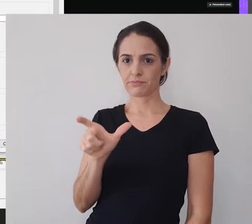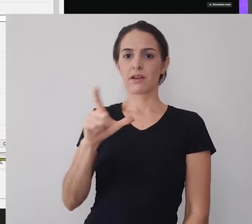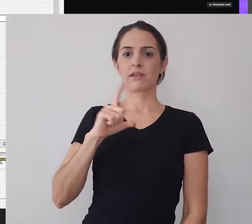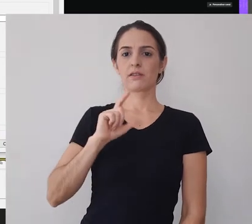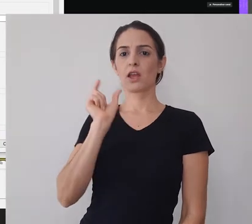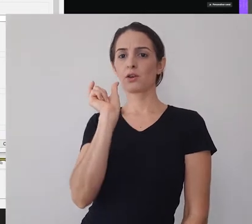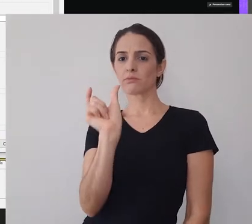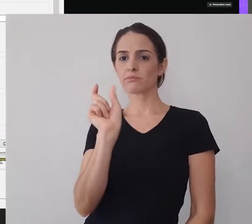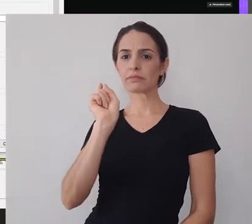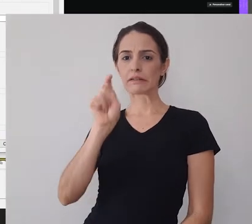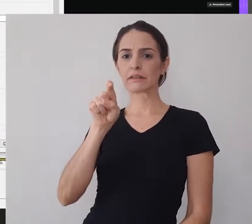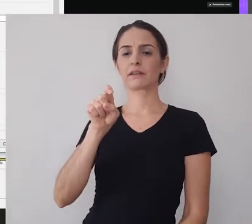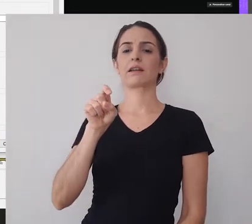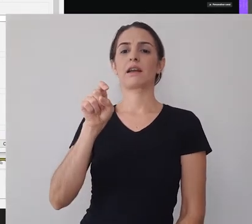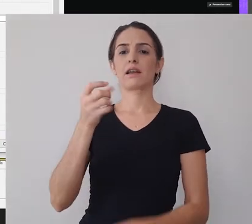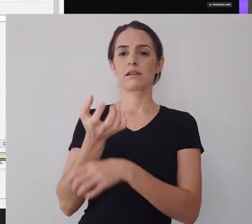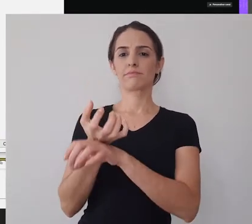Acessar a aba transmissão.